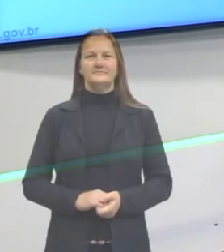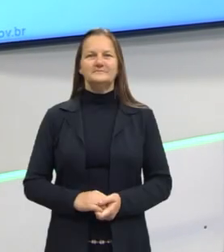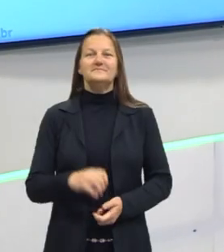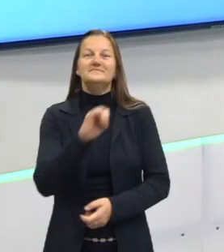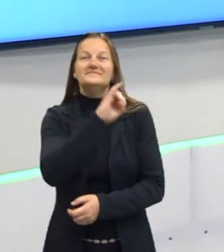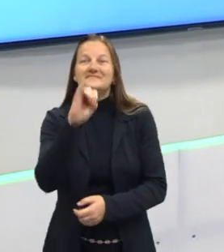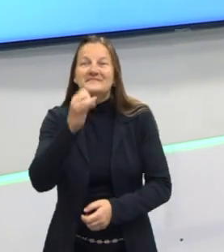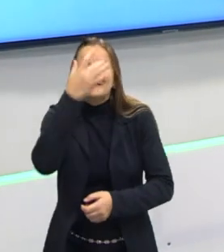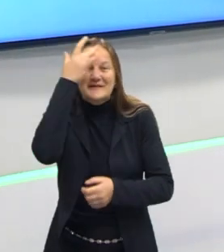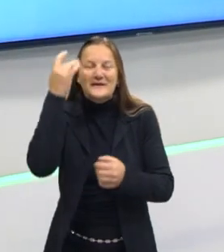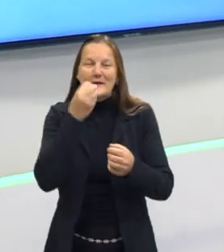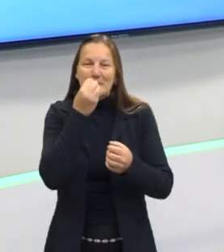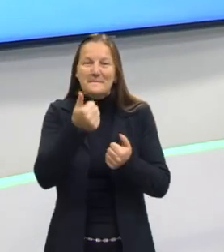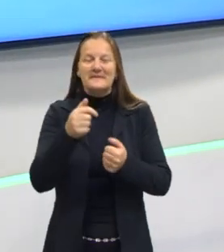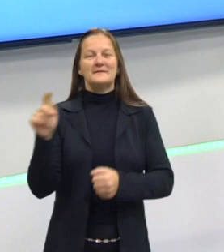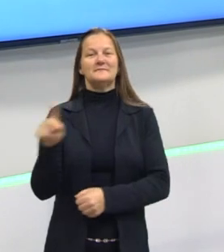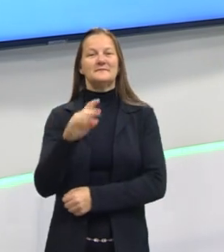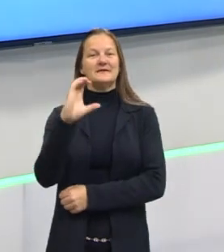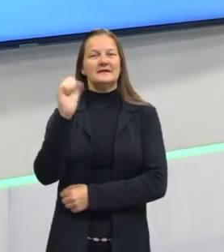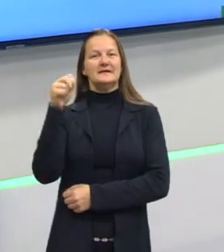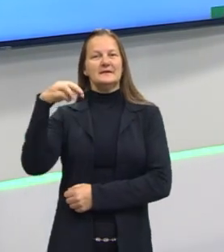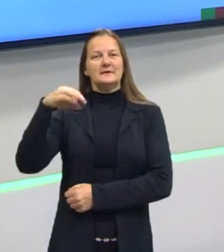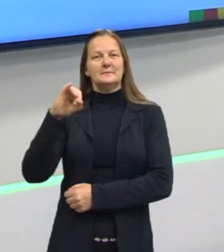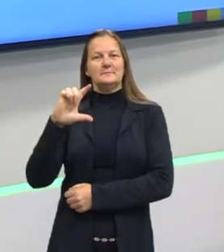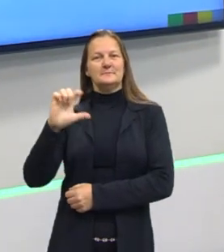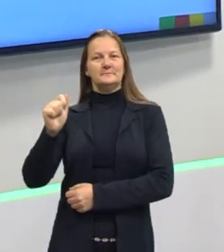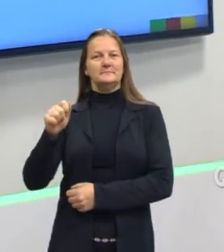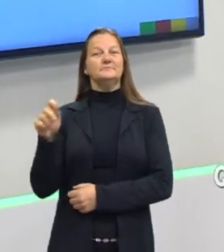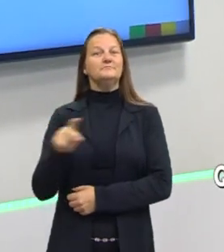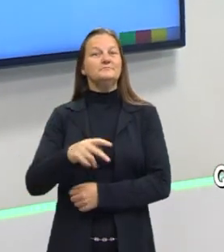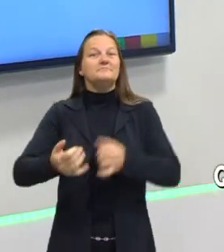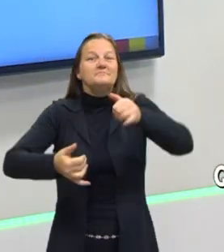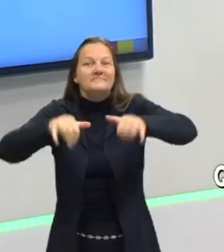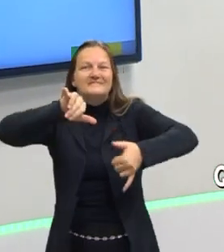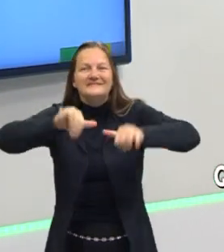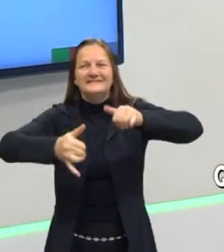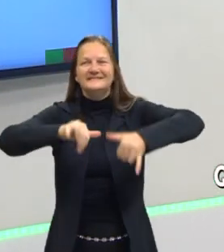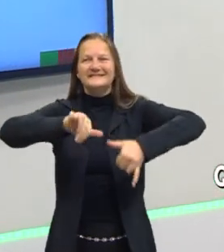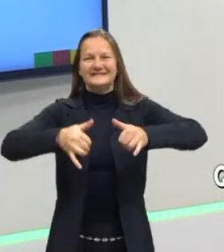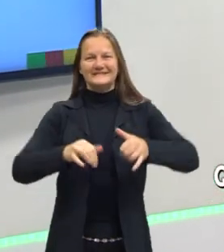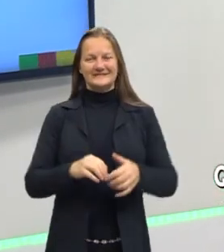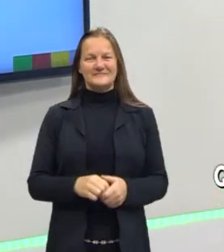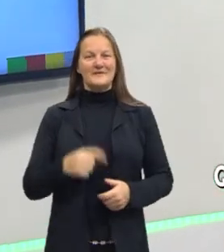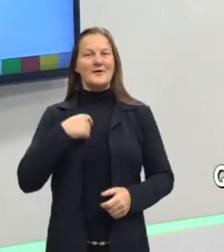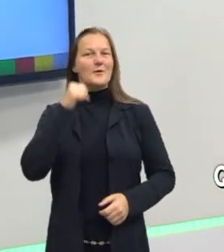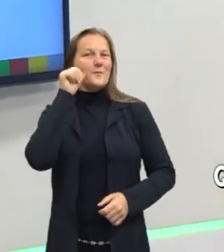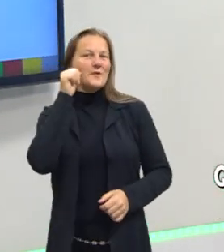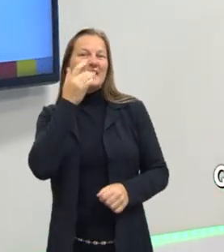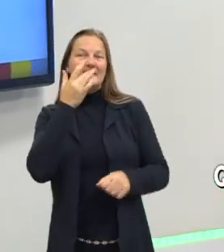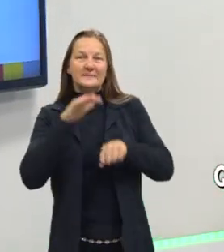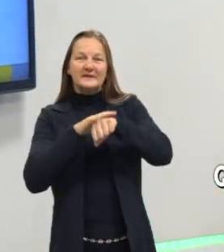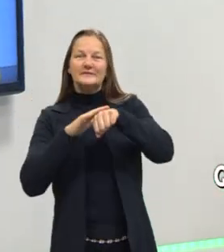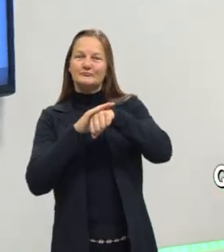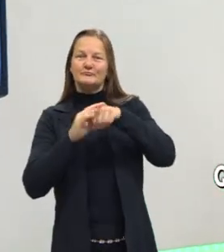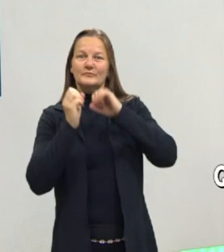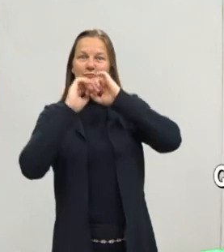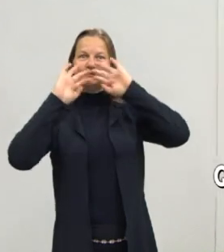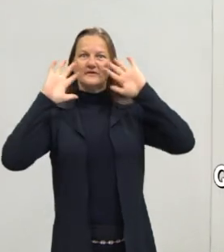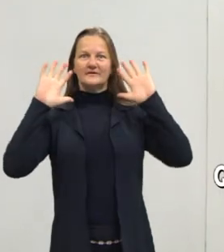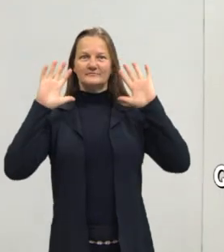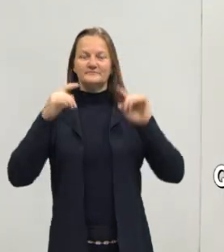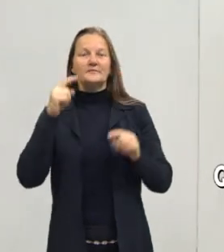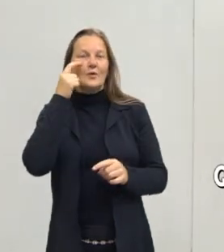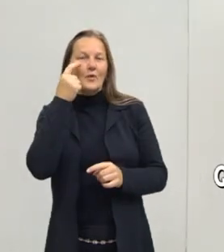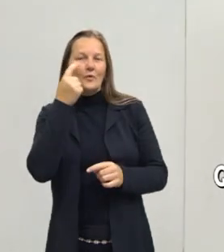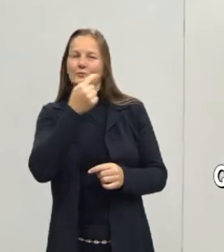Olá pessoal, eu sou a professora Camila Grandini, sou professora de química, sou uma mulher branca, de pele clara,